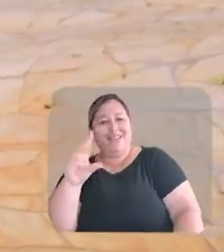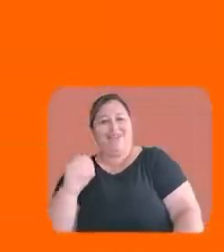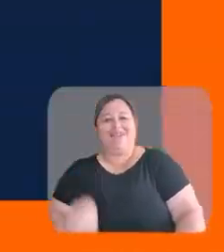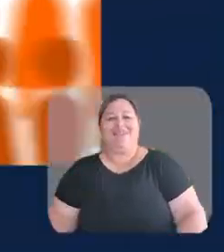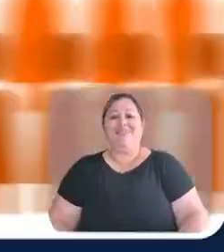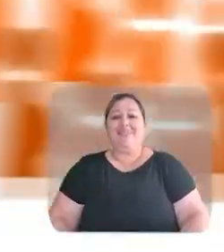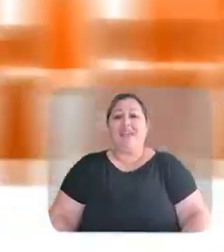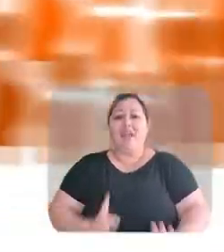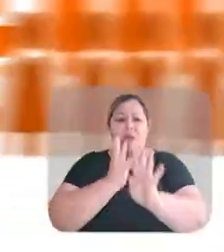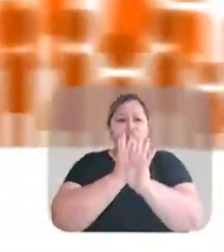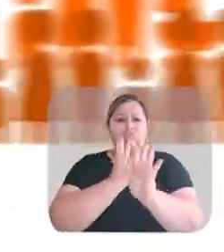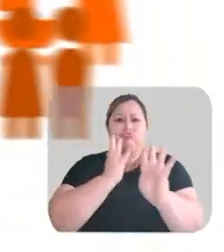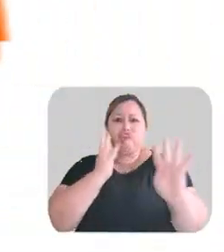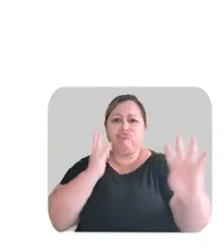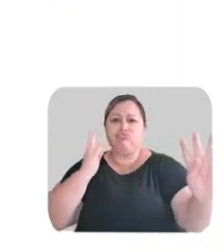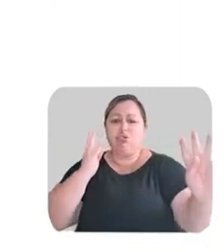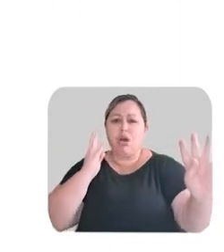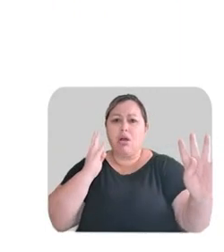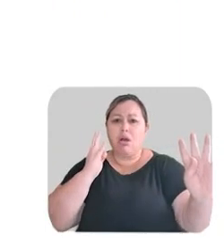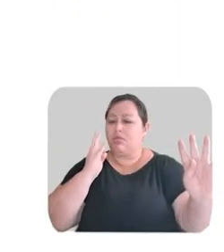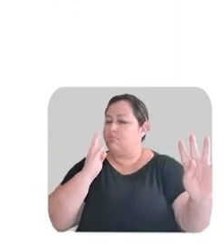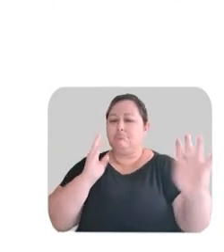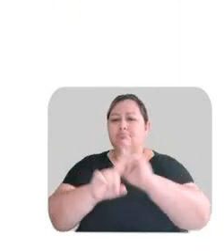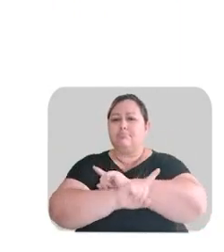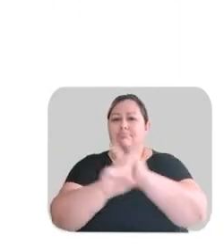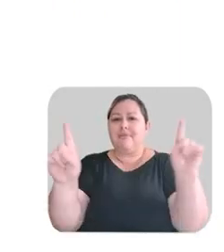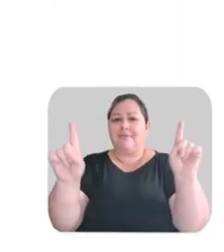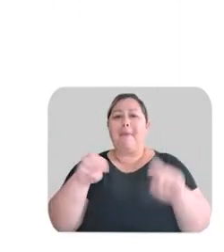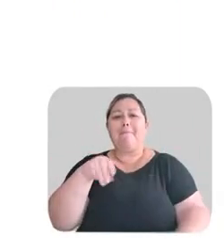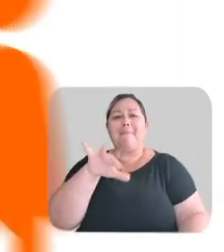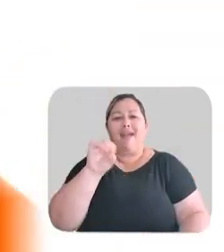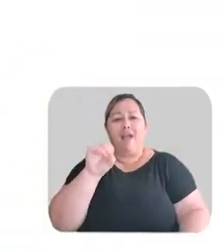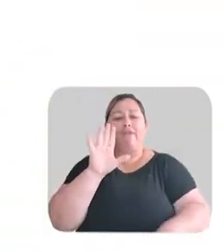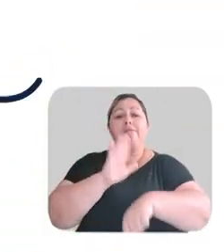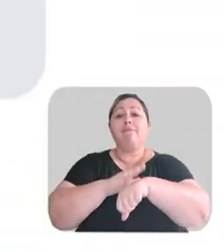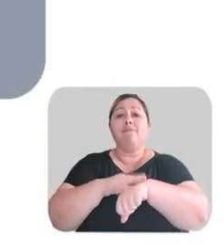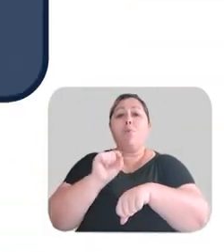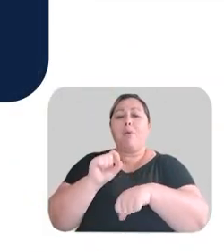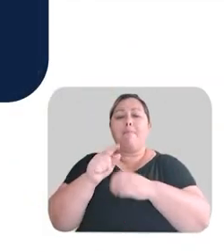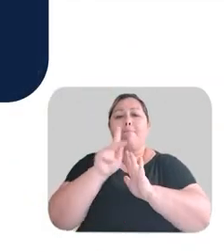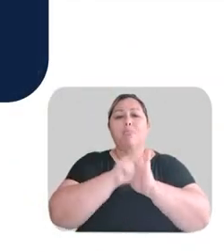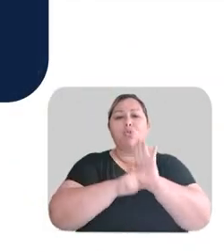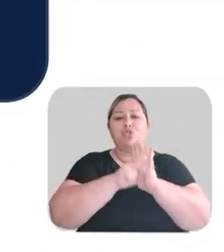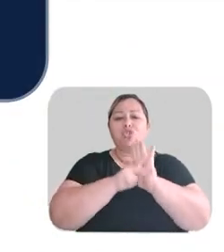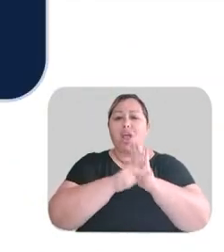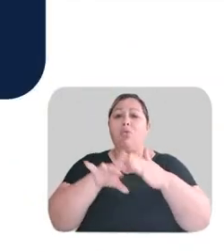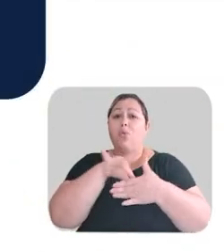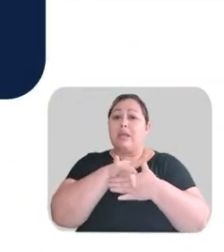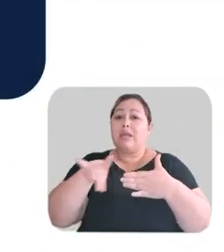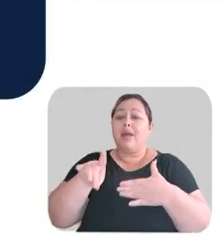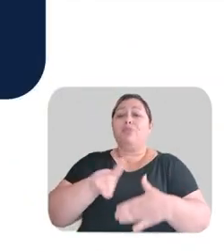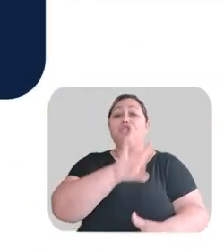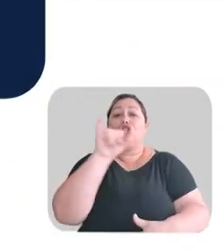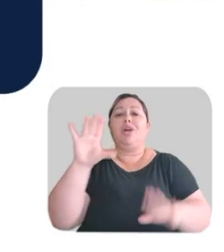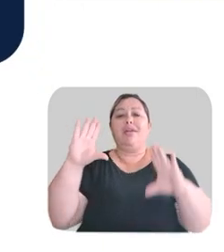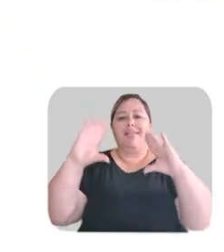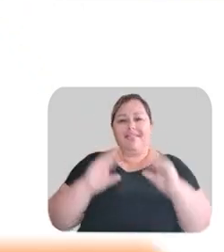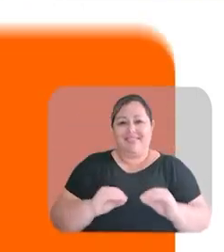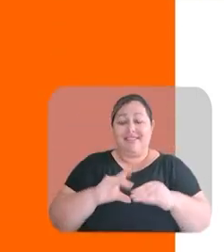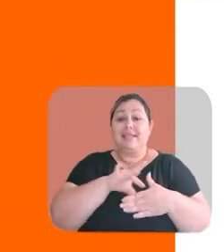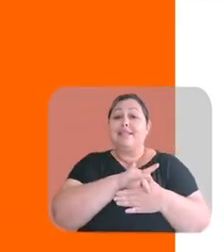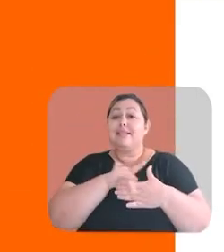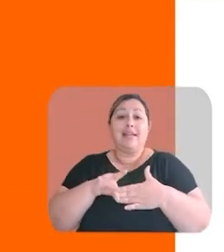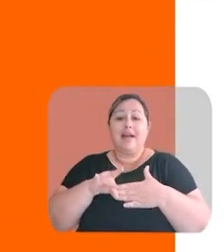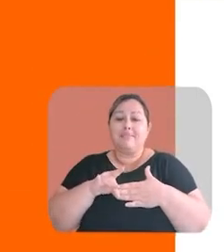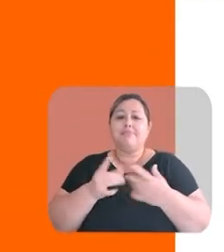Fila gigante de espera? Aqui não. Marco Aurélio vai implantar o projeto Exames Dia e Noite. Os